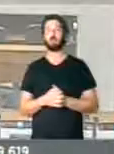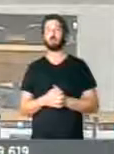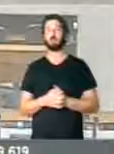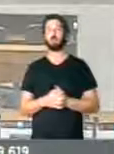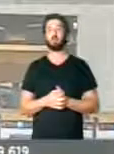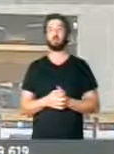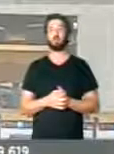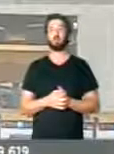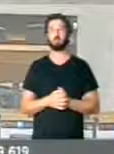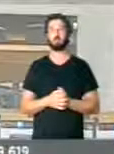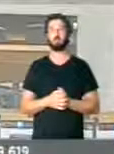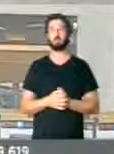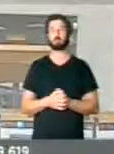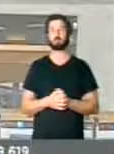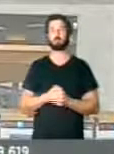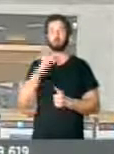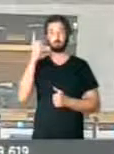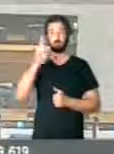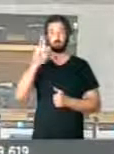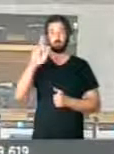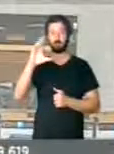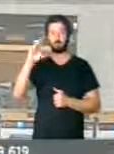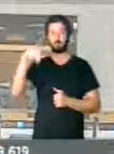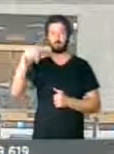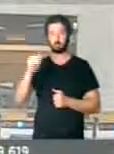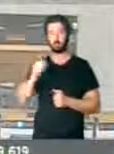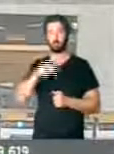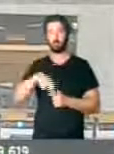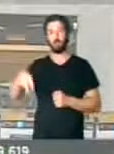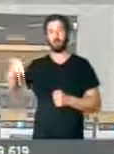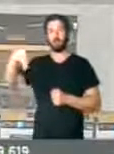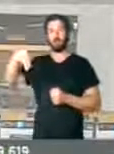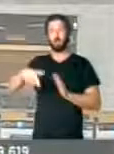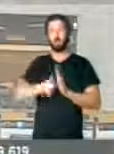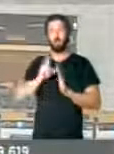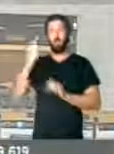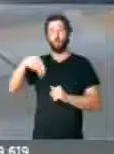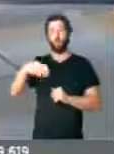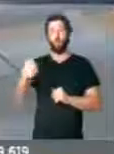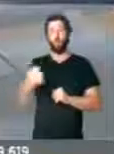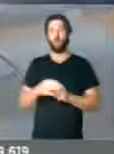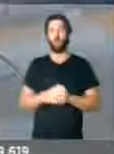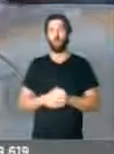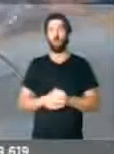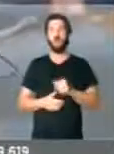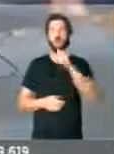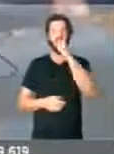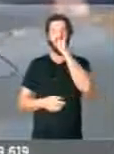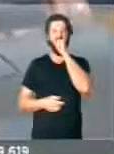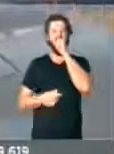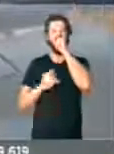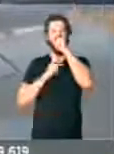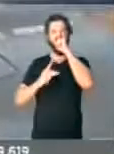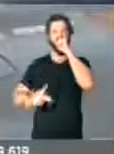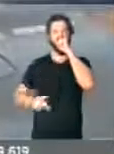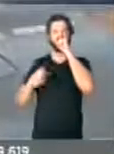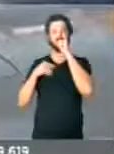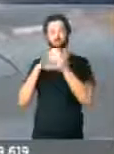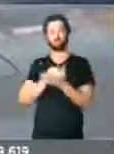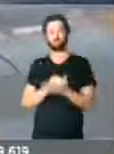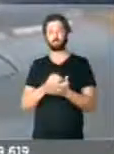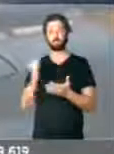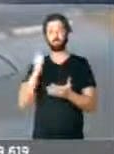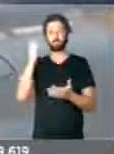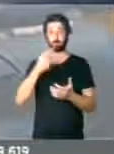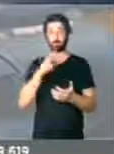Deputada pelo IPV de São Paulo, o deputado Roberto de Lucena, enquanto se dirige até a tribuna, a Exª tem um minuto. Sr. Presidente, queria registrar um fato